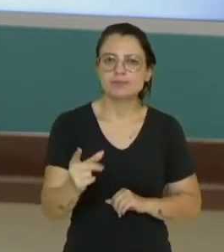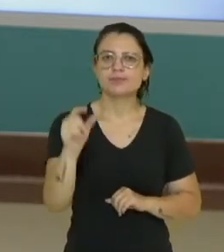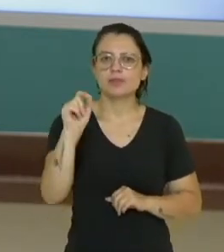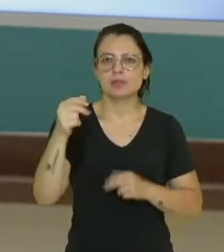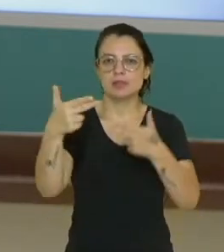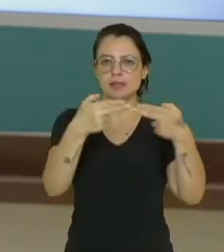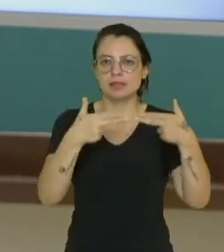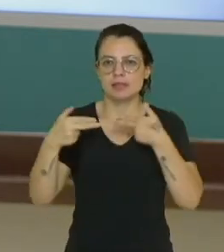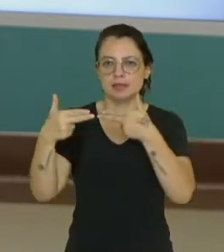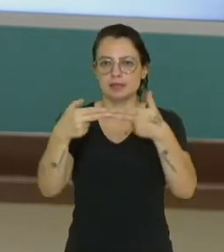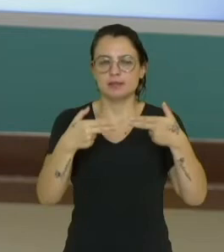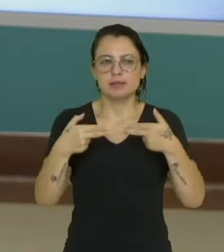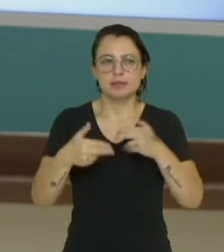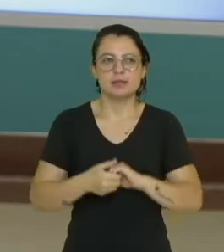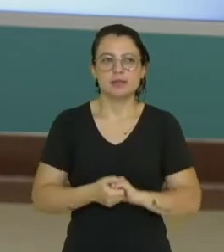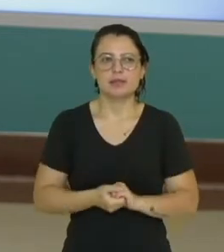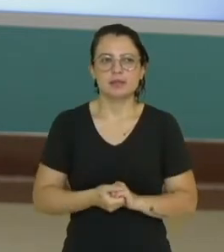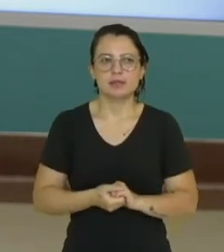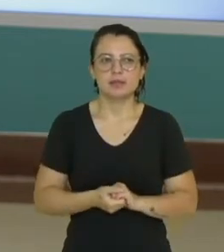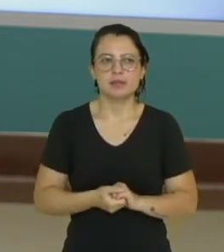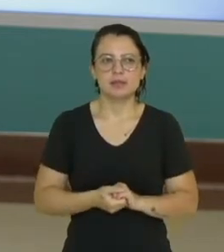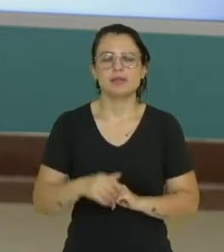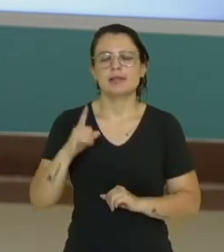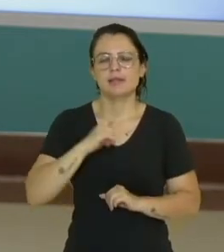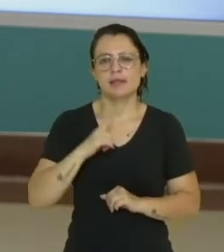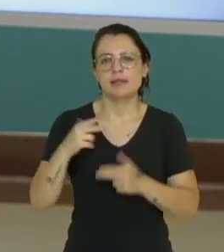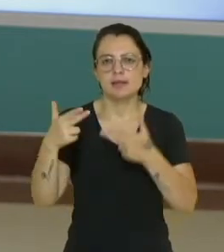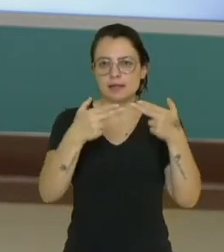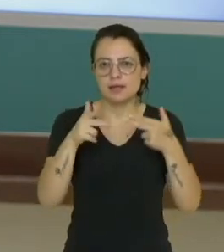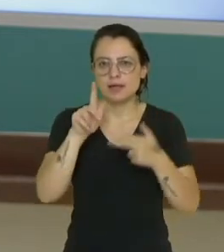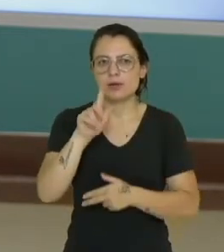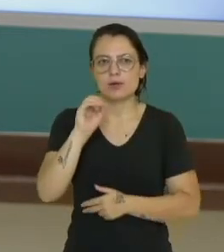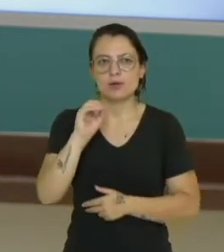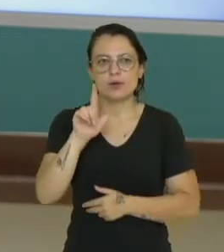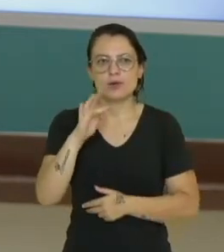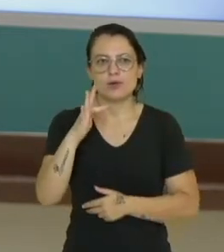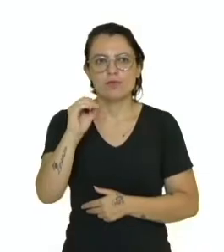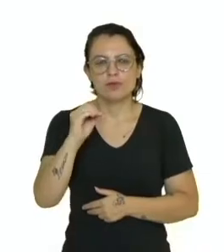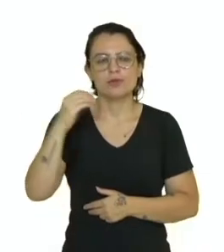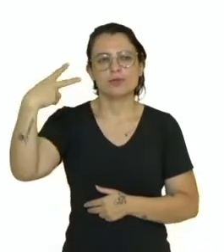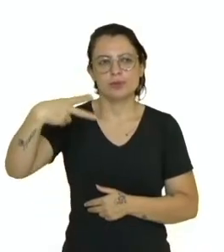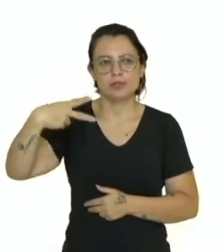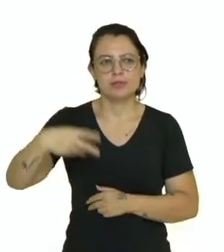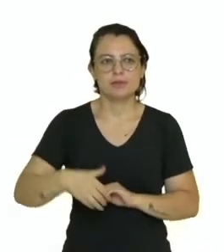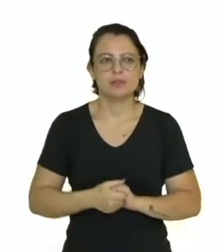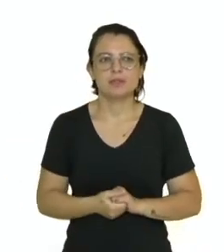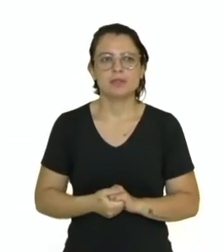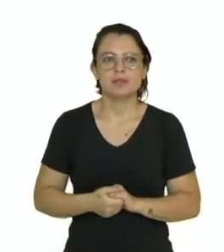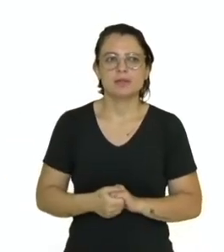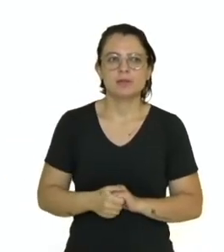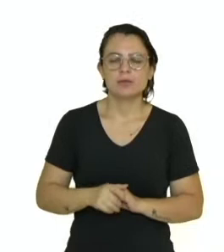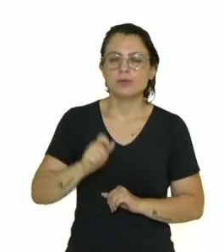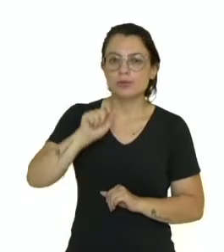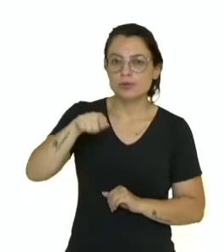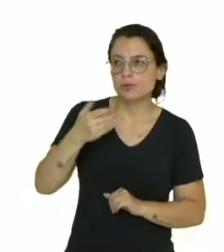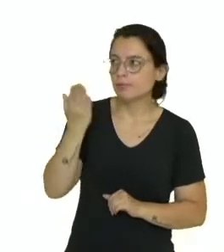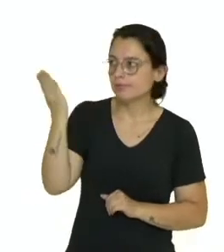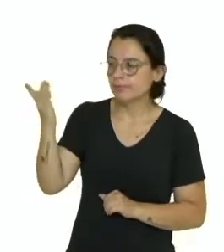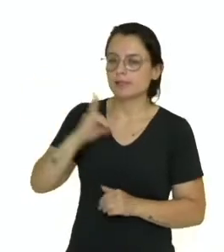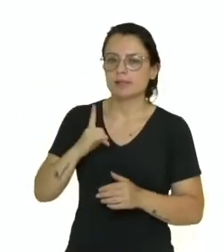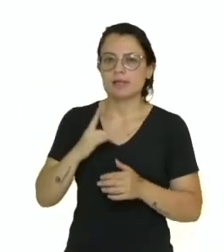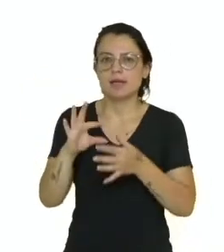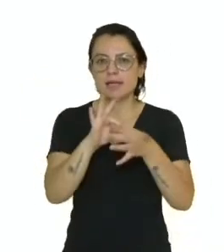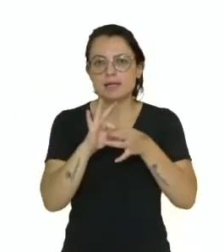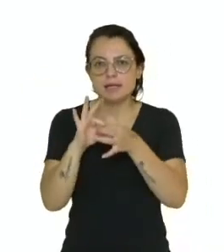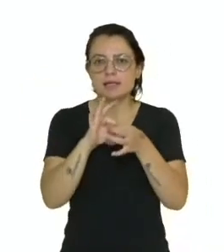guerra. Aí existia a chamava Guerra do Golfo II. Bom, então, em resposta a essa ação, formou-se, então, uma aliança de países,